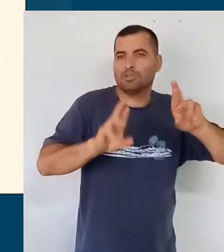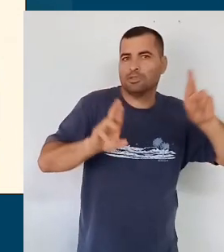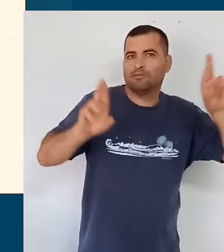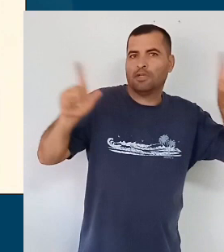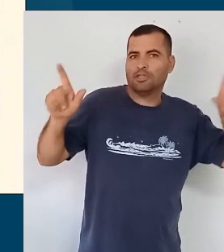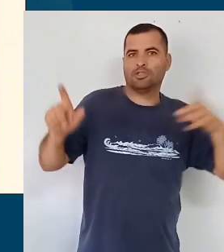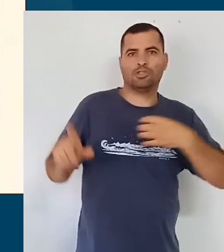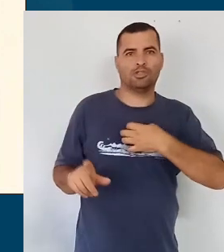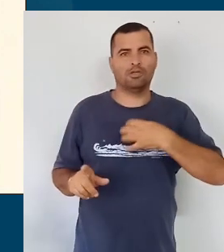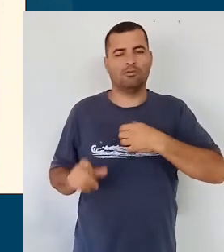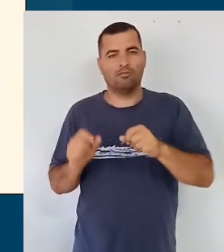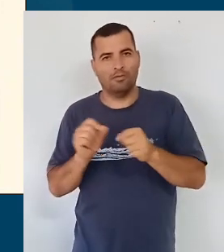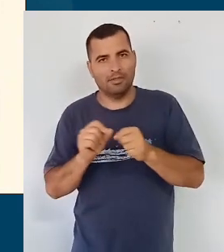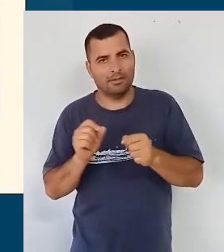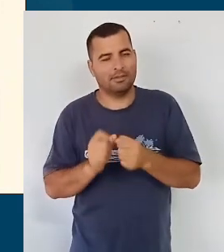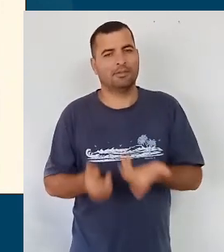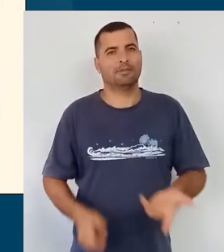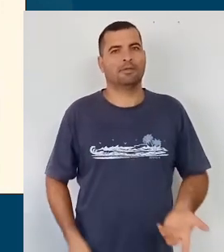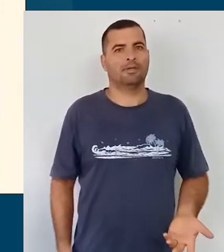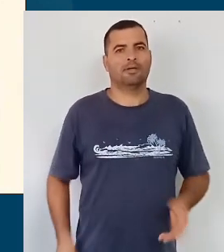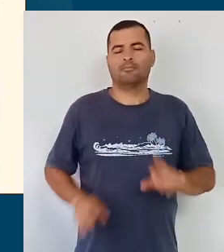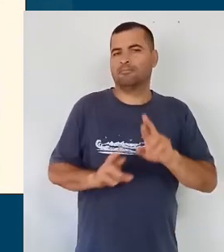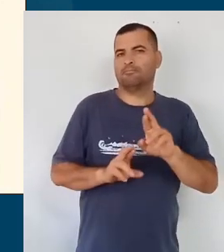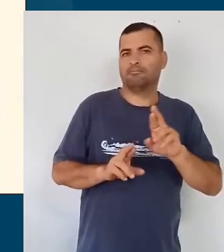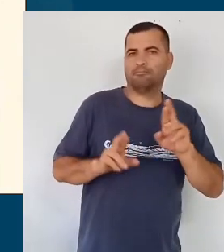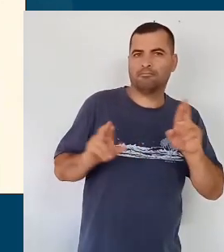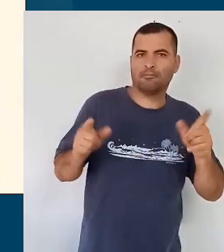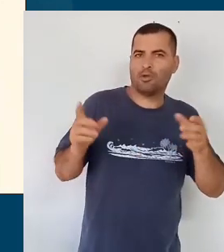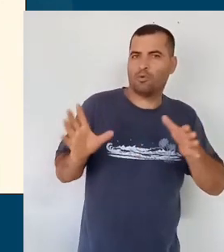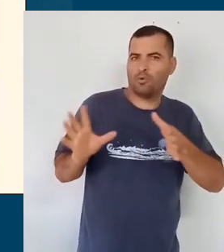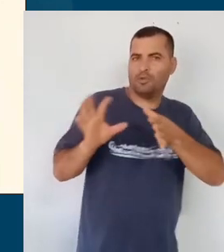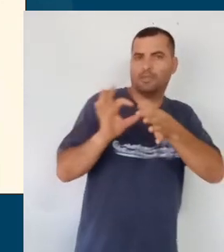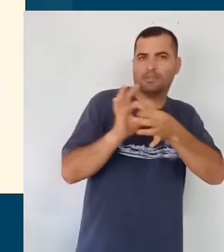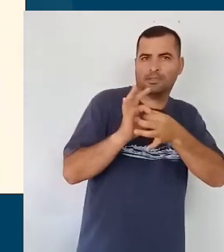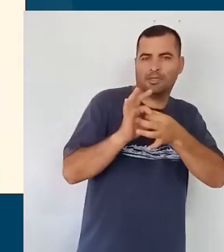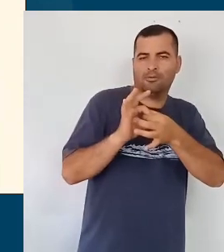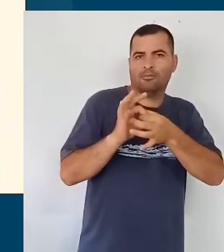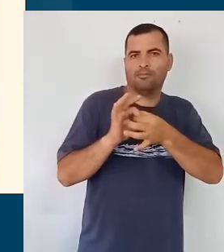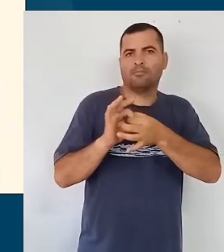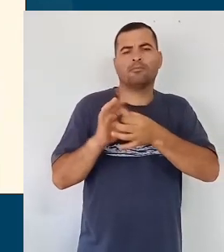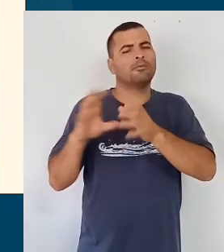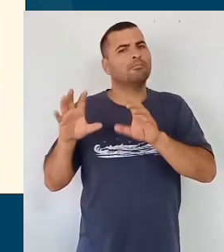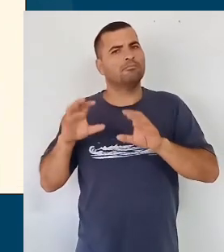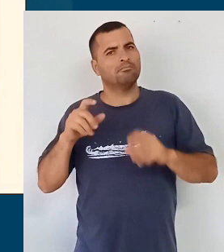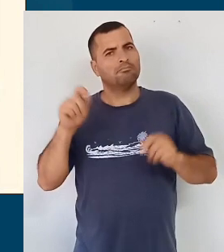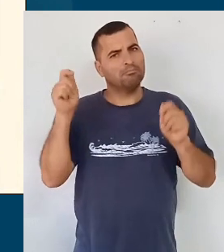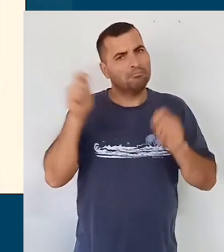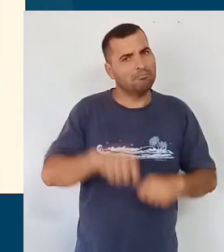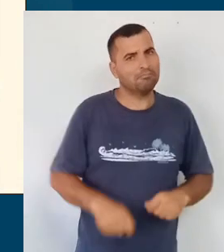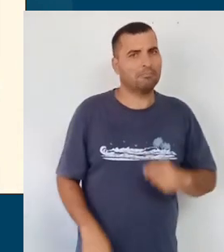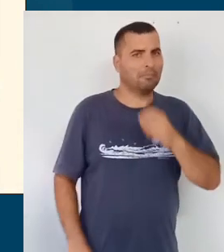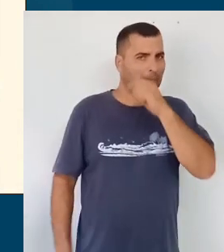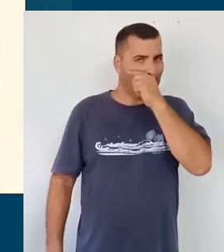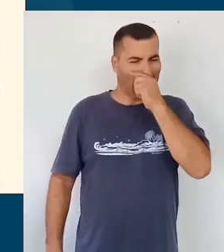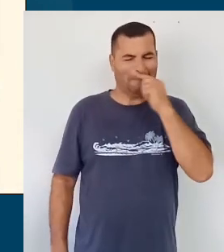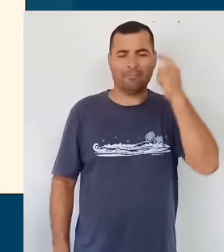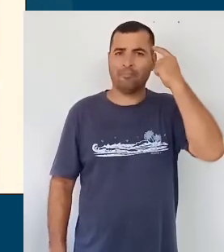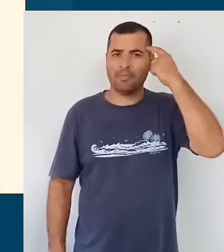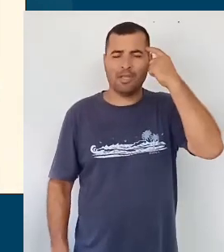estratégias, considerando, às vezes, a conexão entre habilidades, considerando